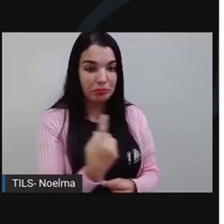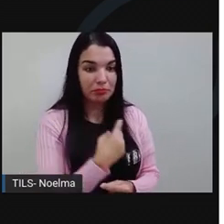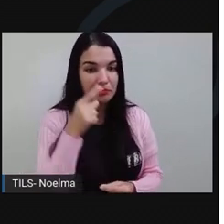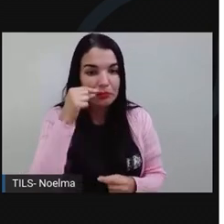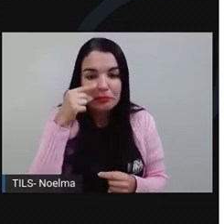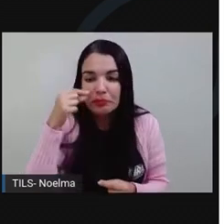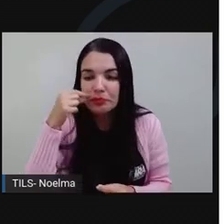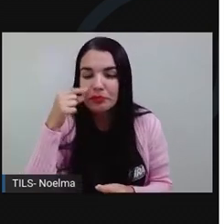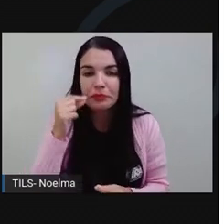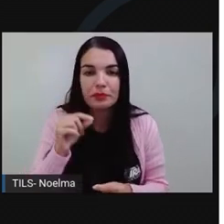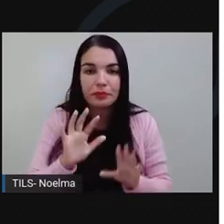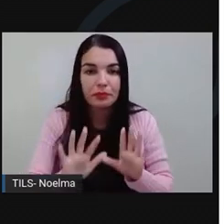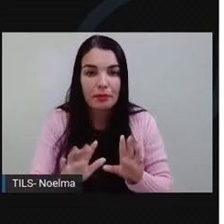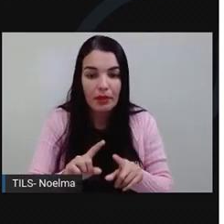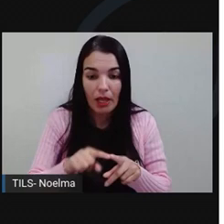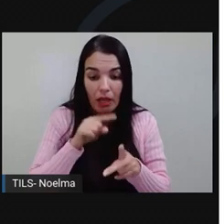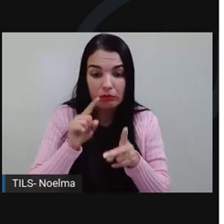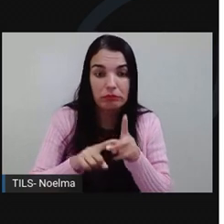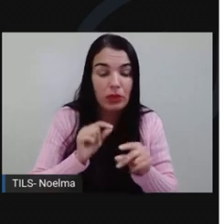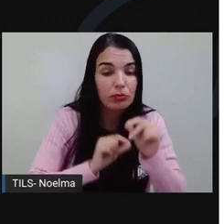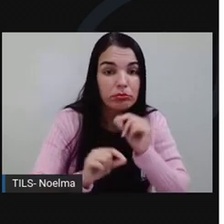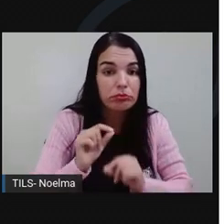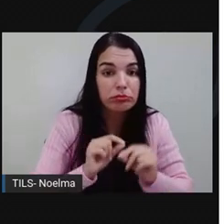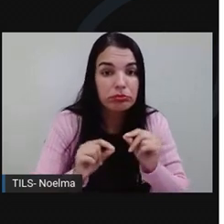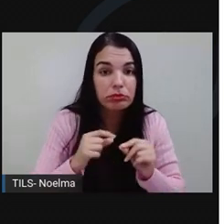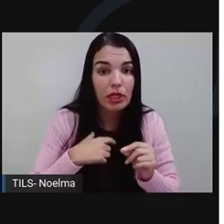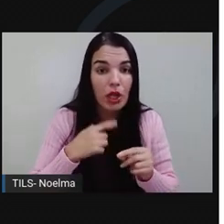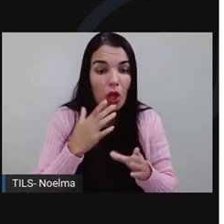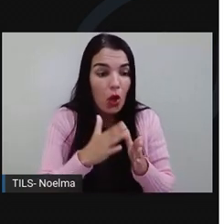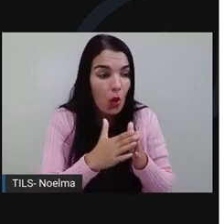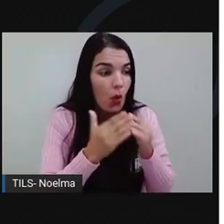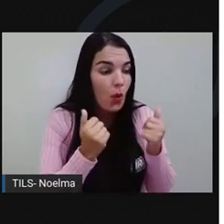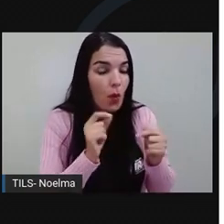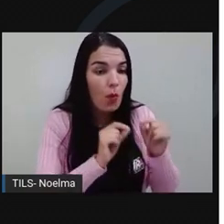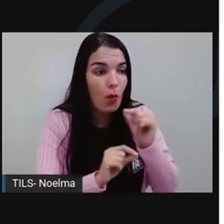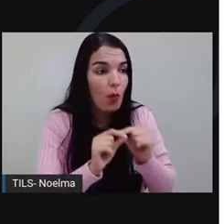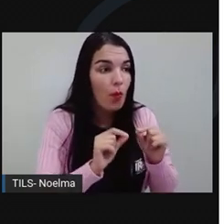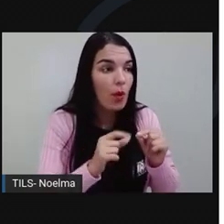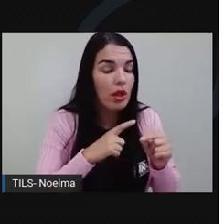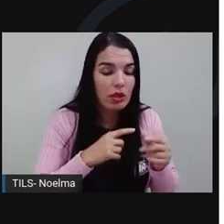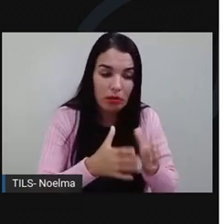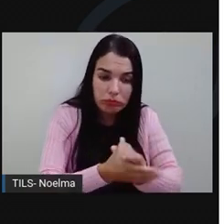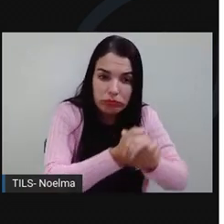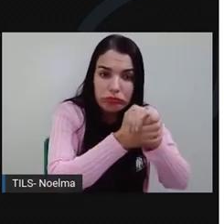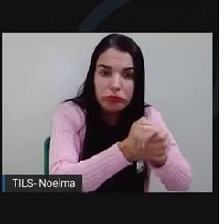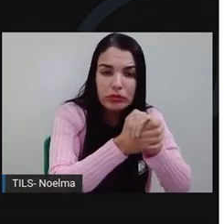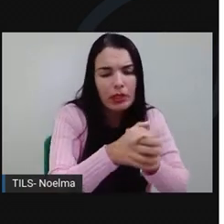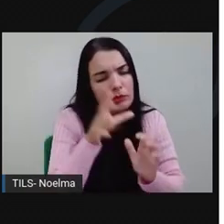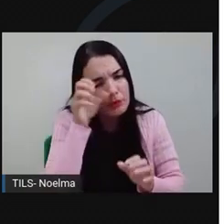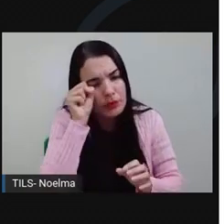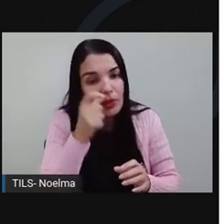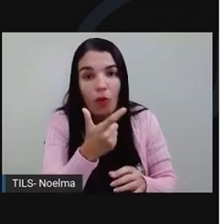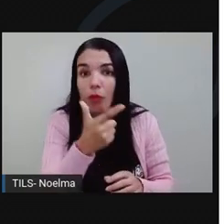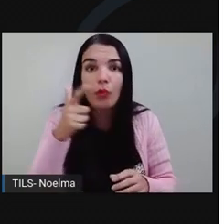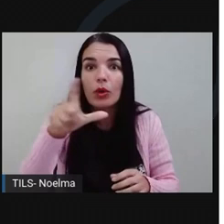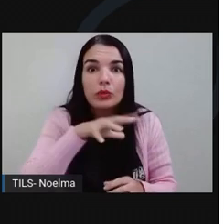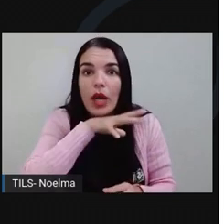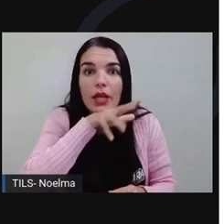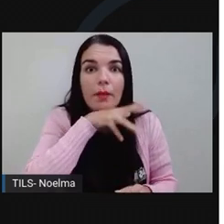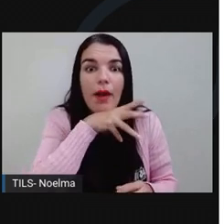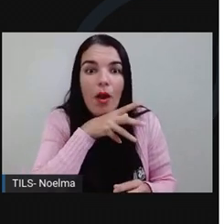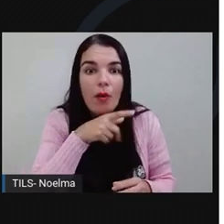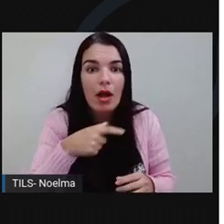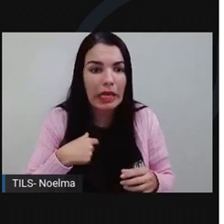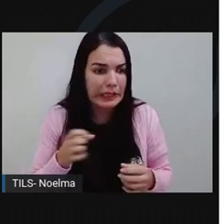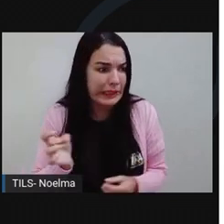E lamentei que estivesse a dormir, impedindo-me assim de cumprimentá-lo. O outro, ai que